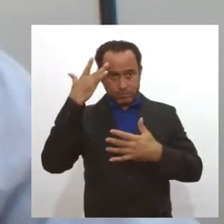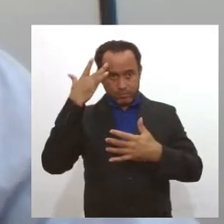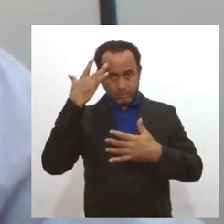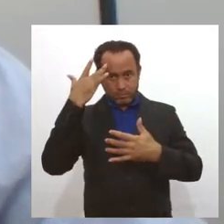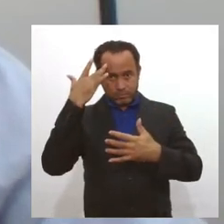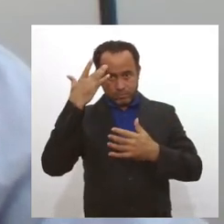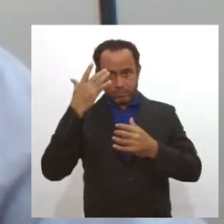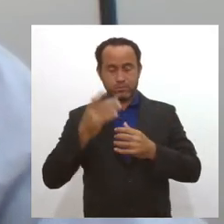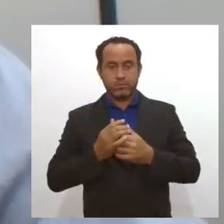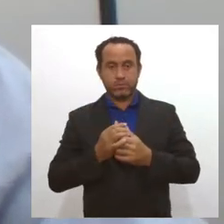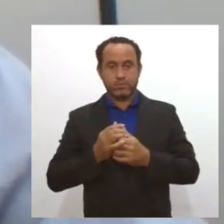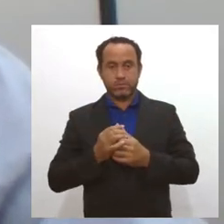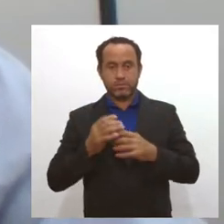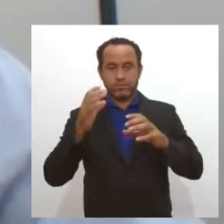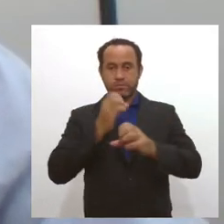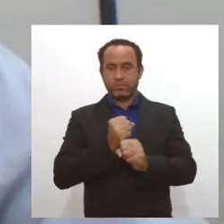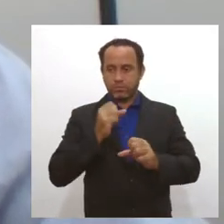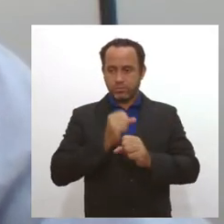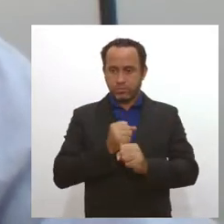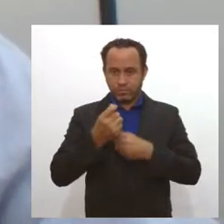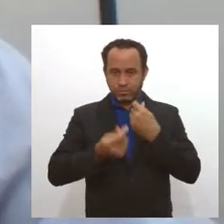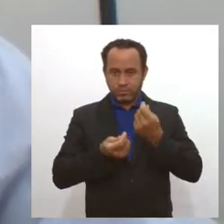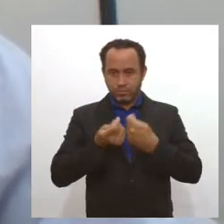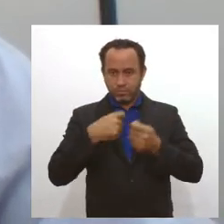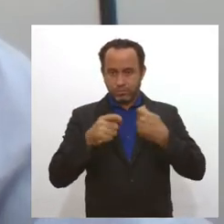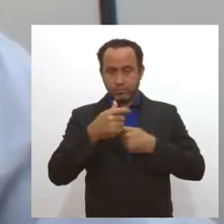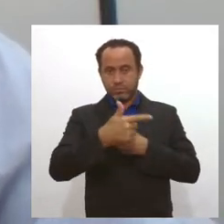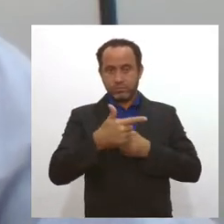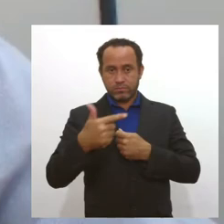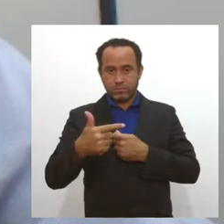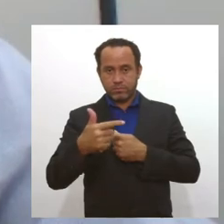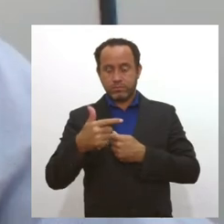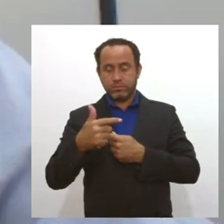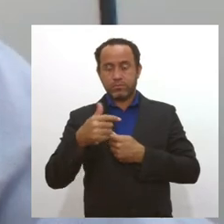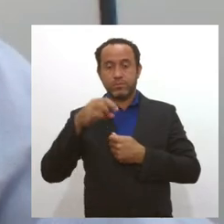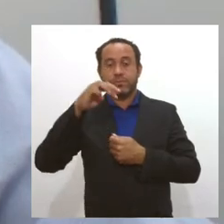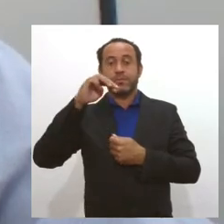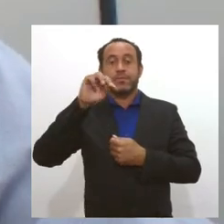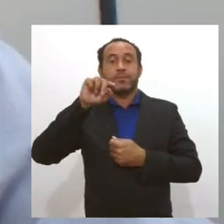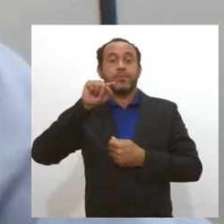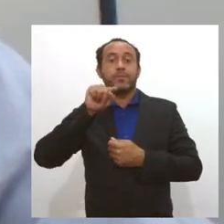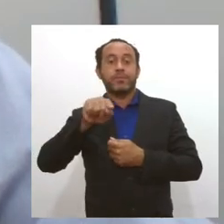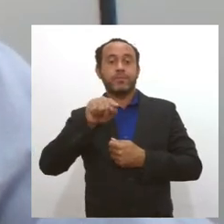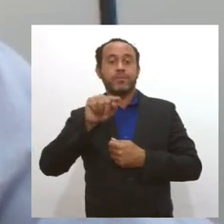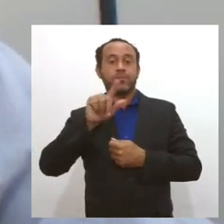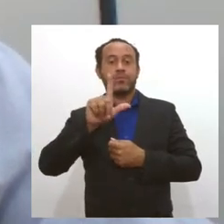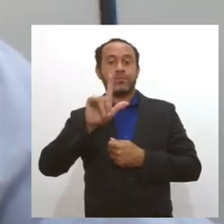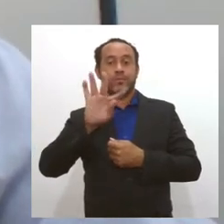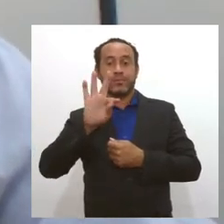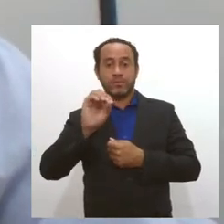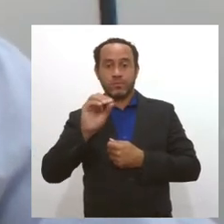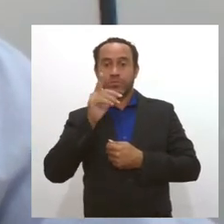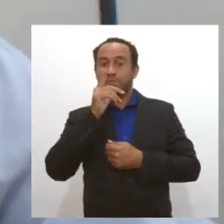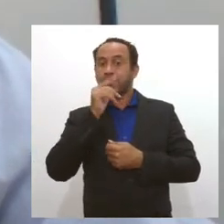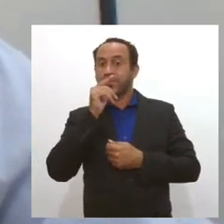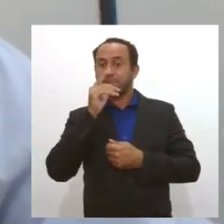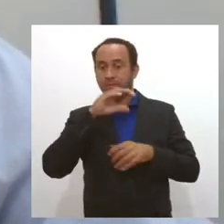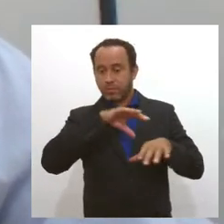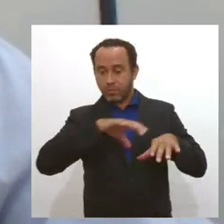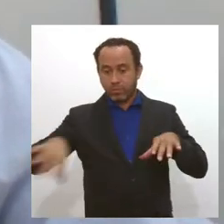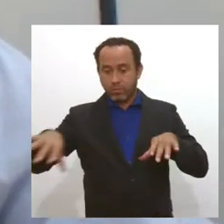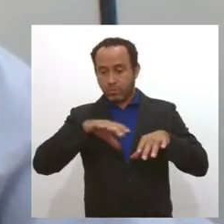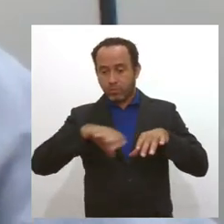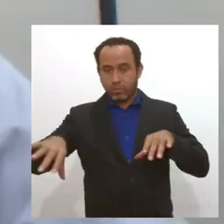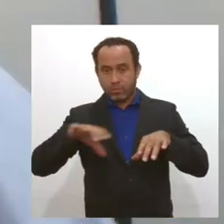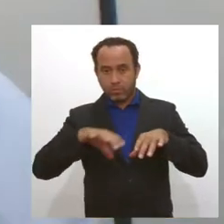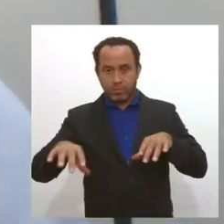acostumadas com outras unidades, eu diria 22 mil litros por segundo. É bastante água. Esse projeto,